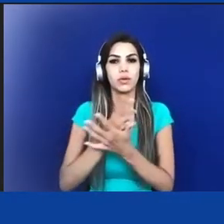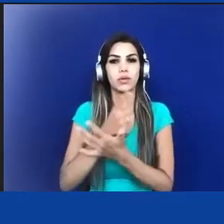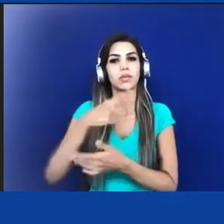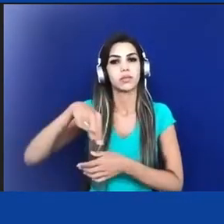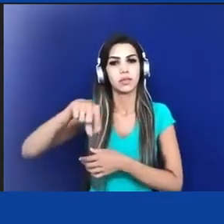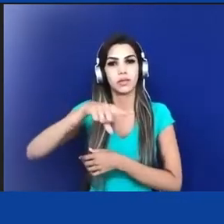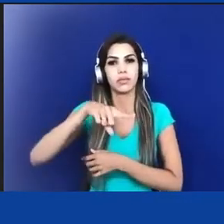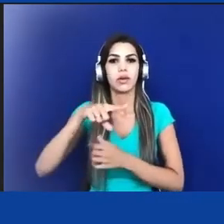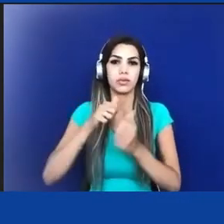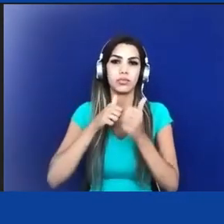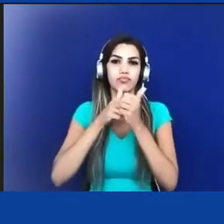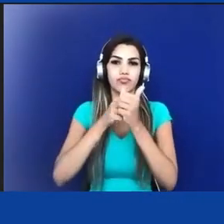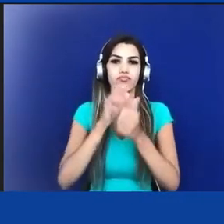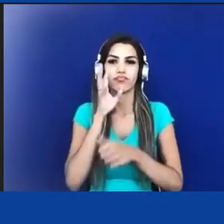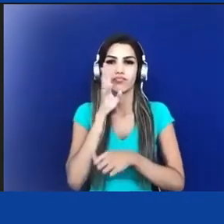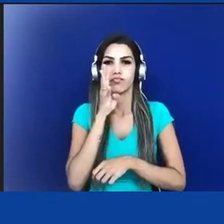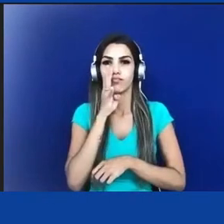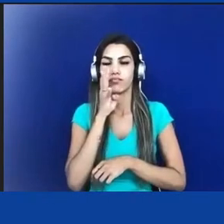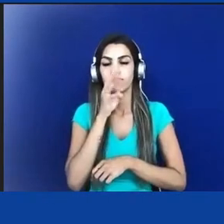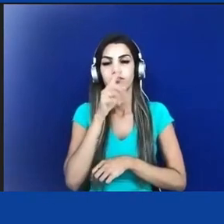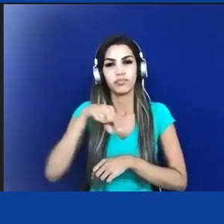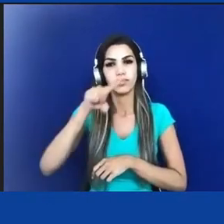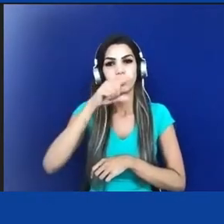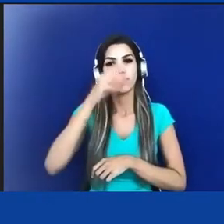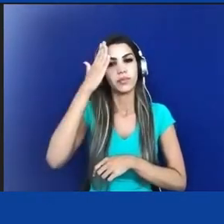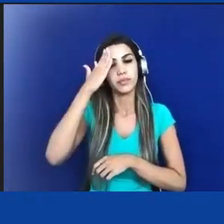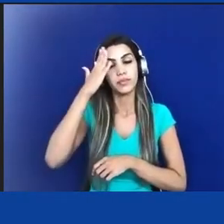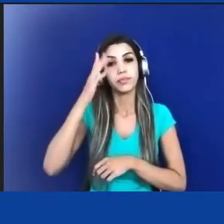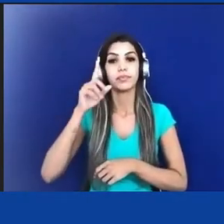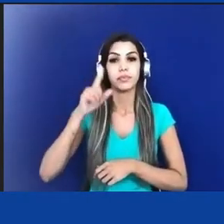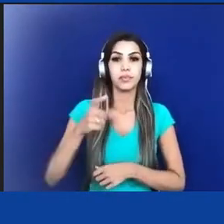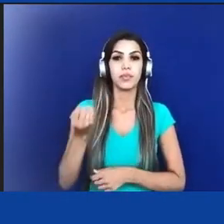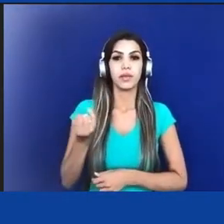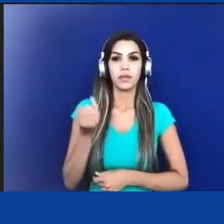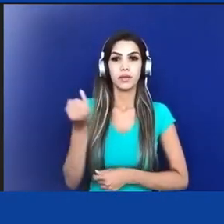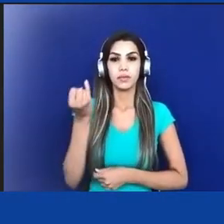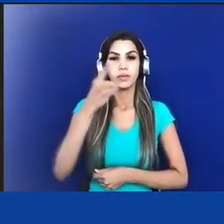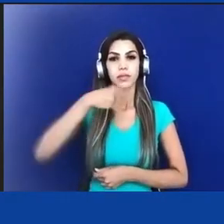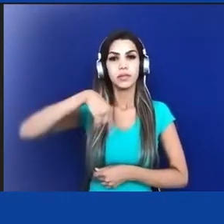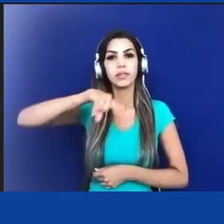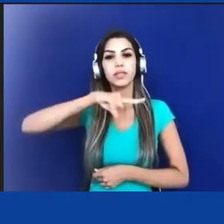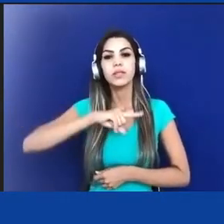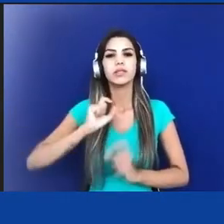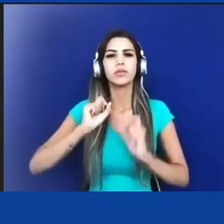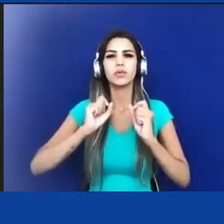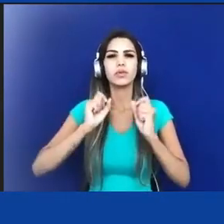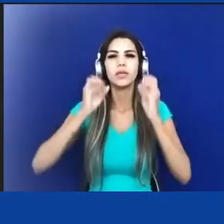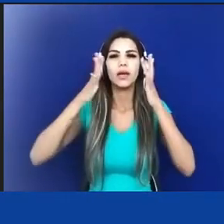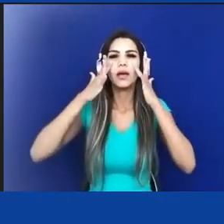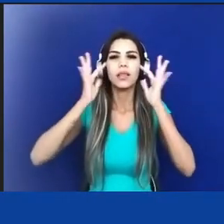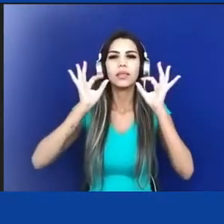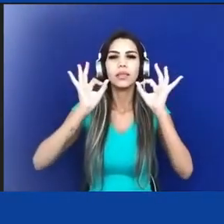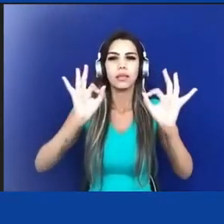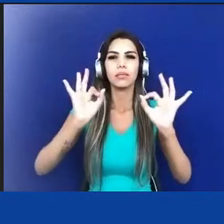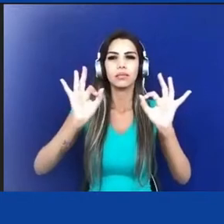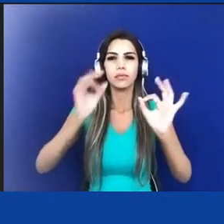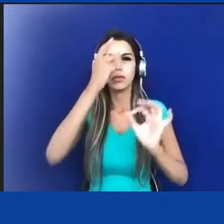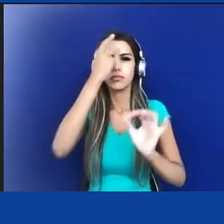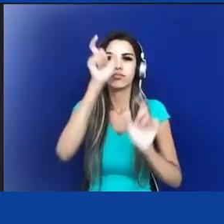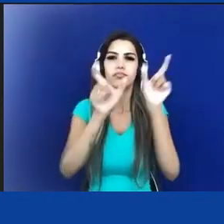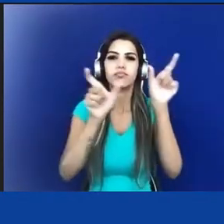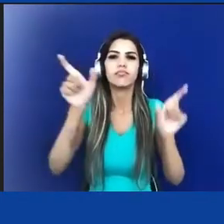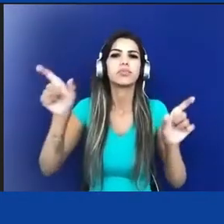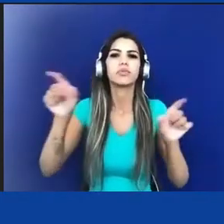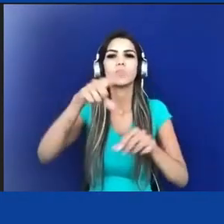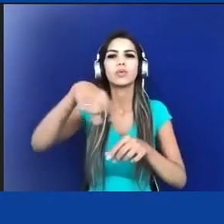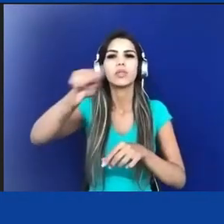era importante que nós ouvíssemos o que as pessoas tinham a dizer sobre o contexto político.